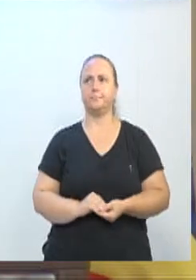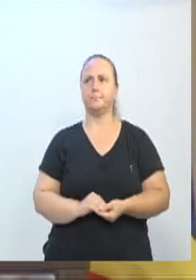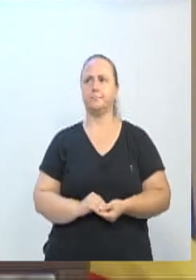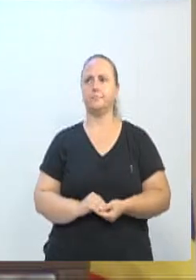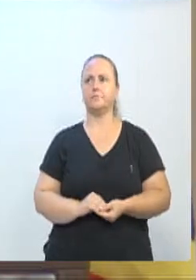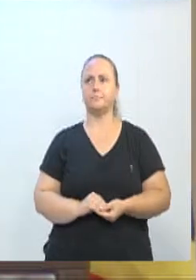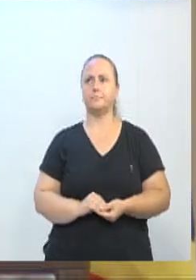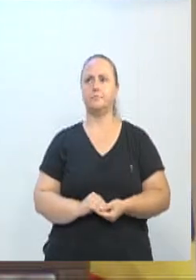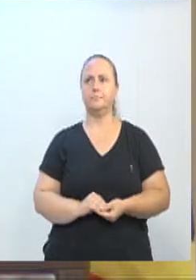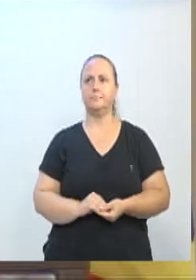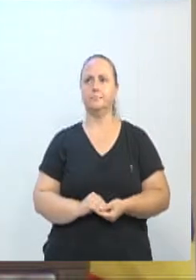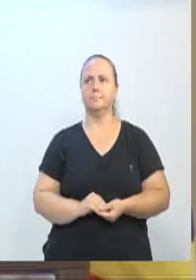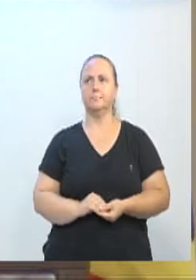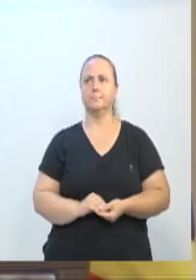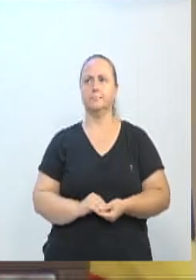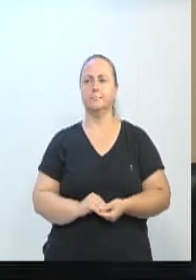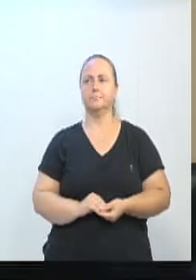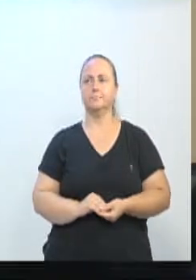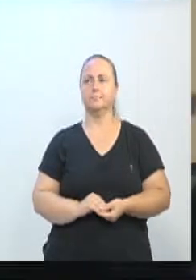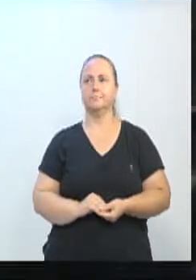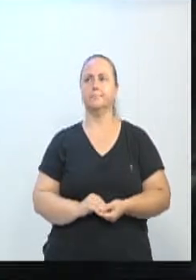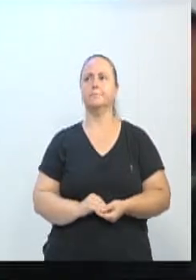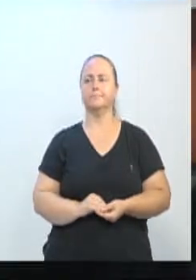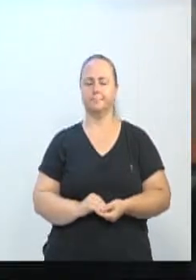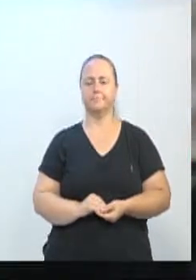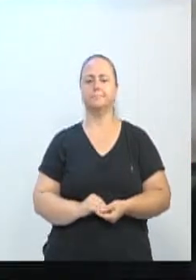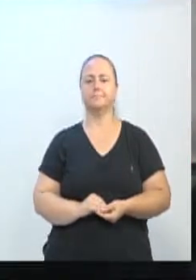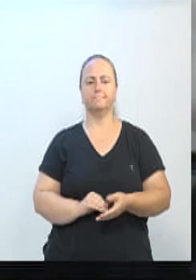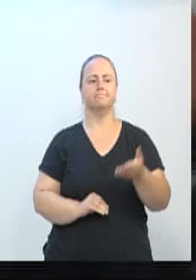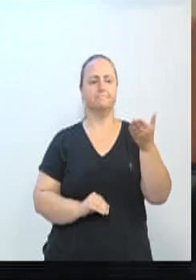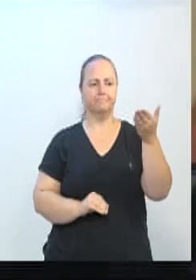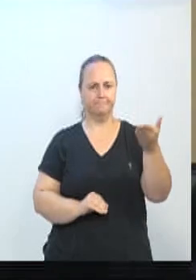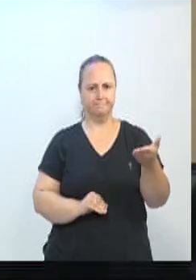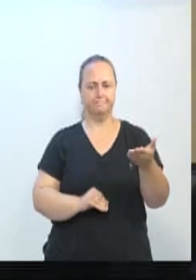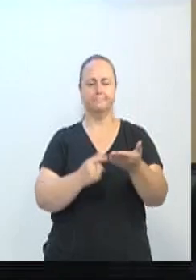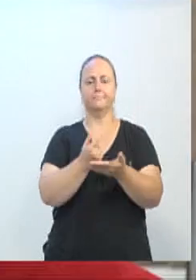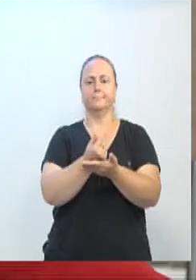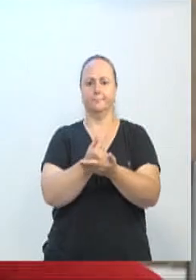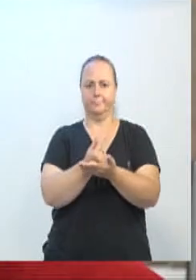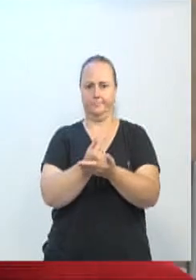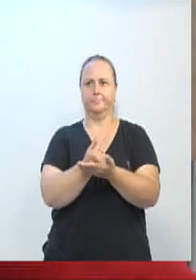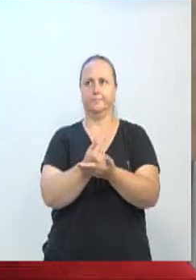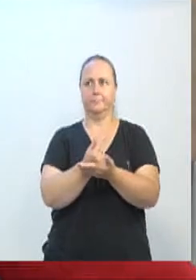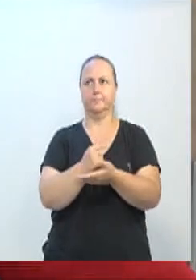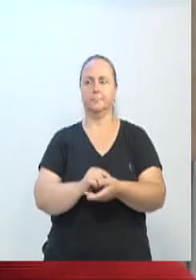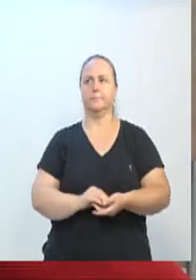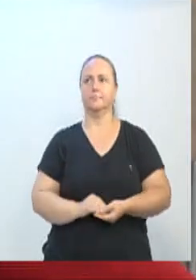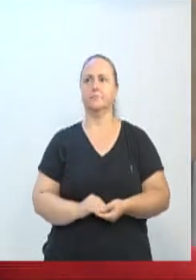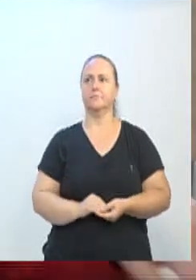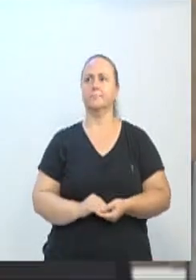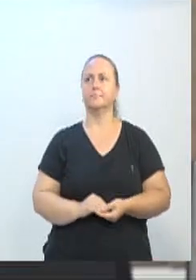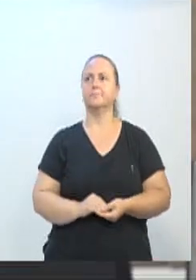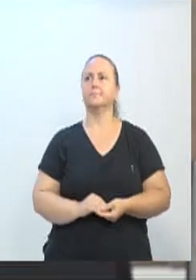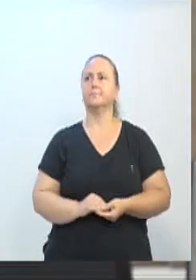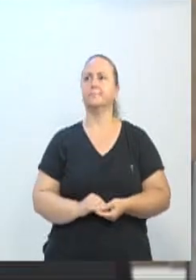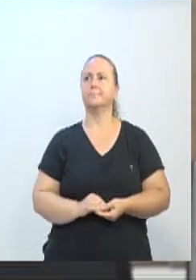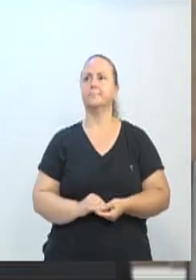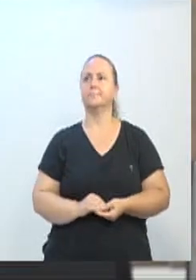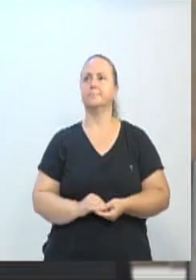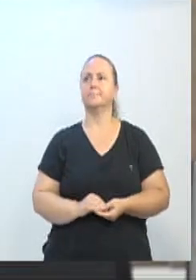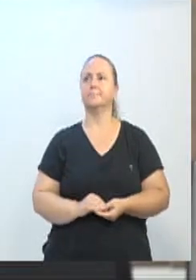Presidente, uma parte é a vereadora Cristiane Loureiro. Com autorização do orador, a vereadora Cristiane Loureiro. Então, vereador Bruno,